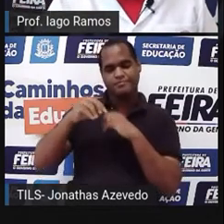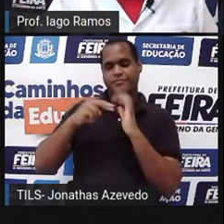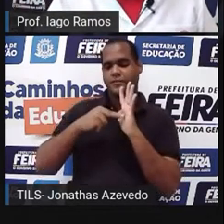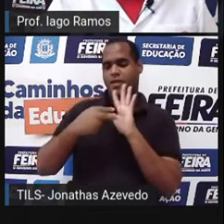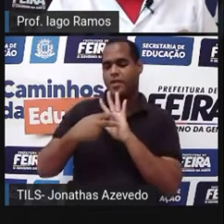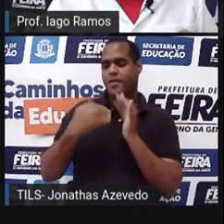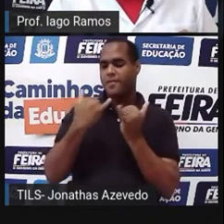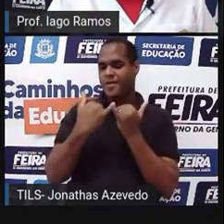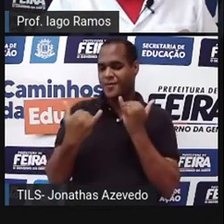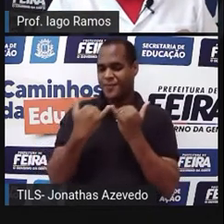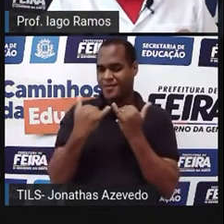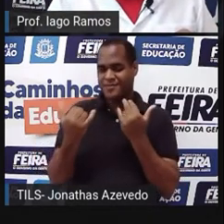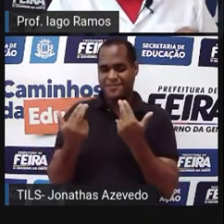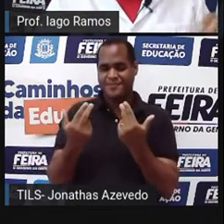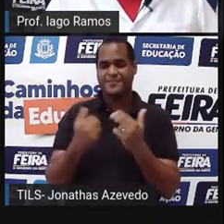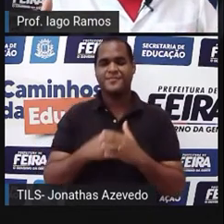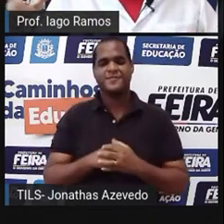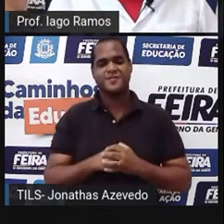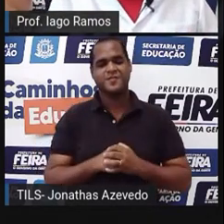semelhança.